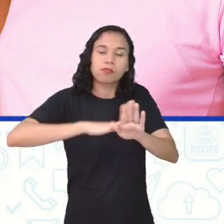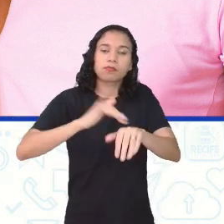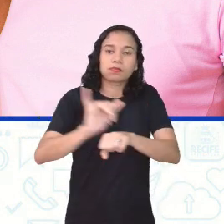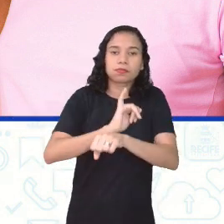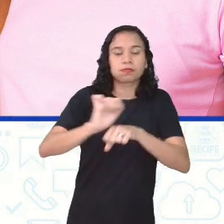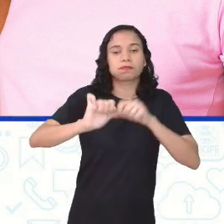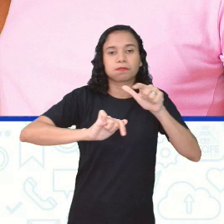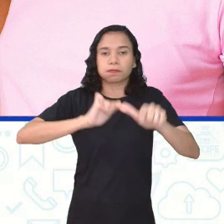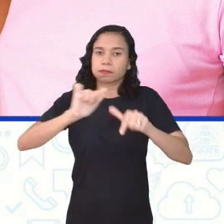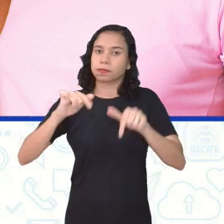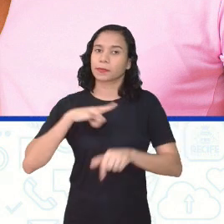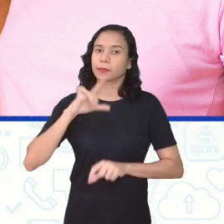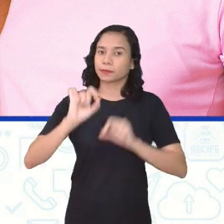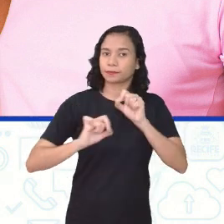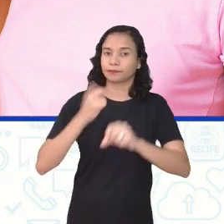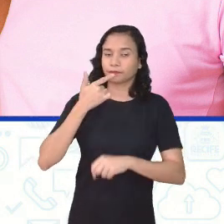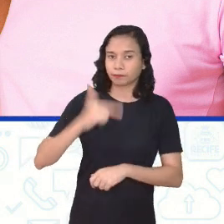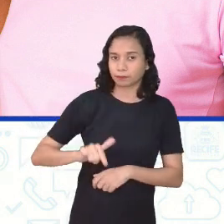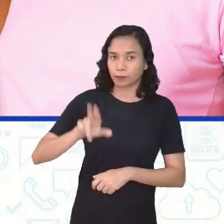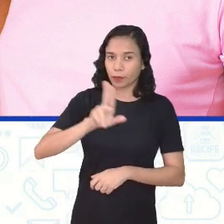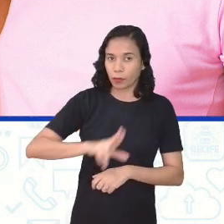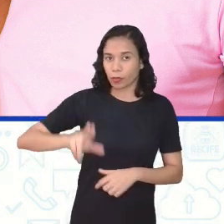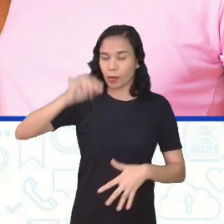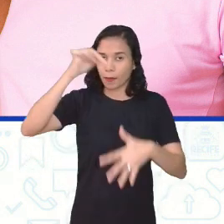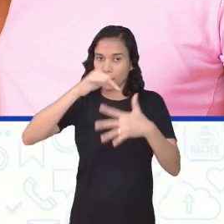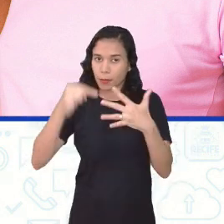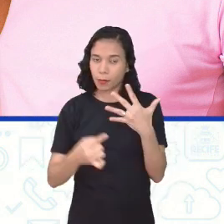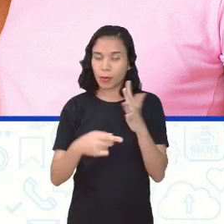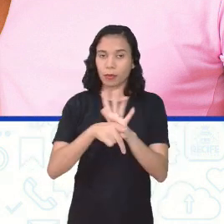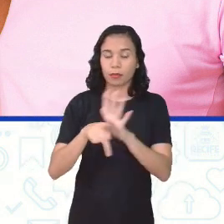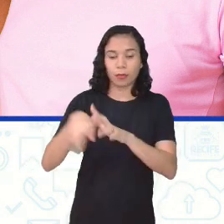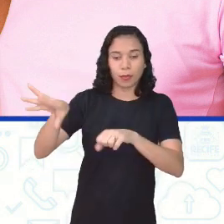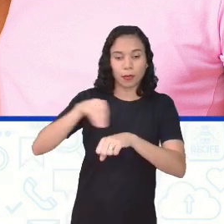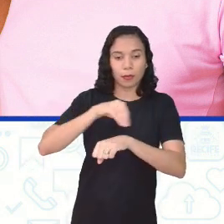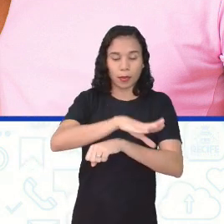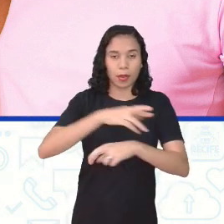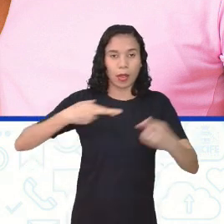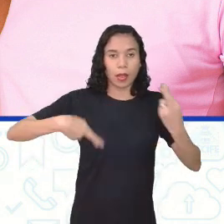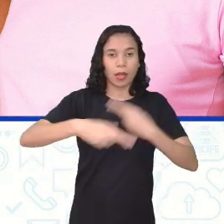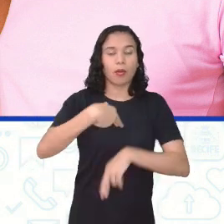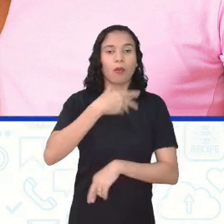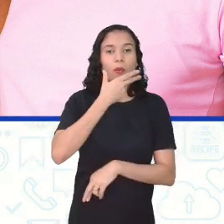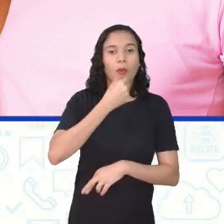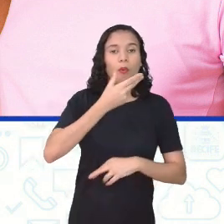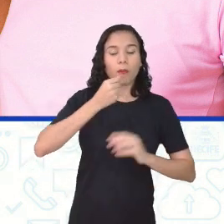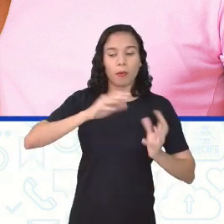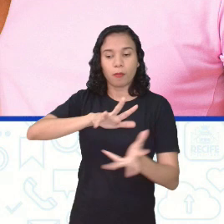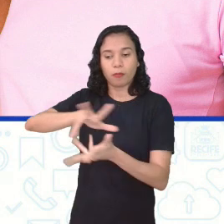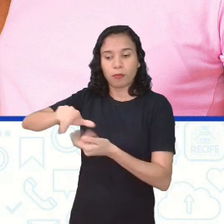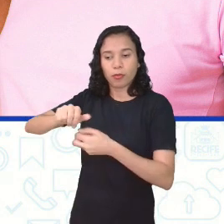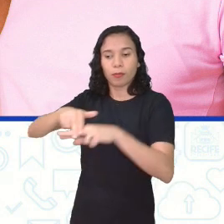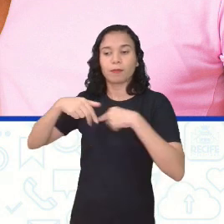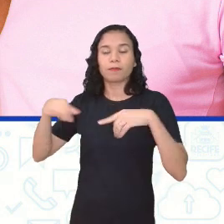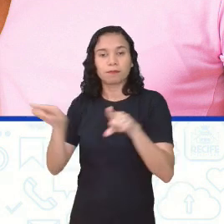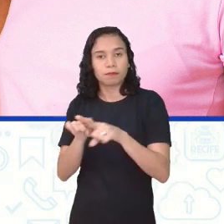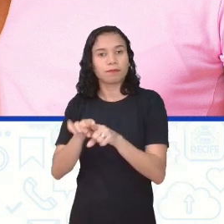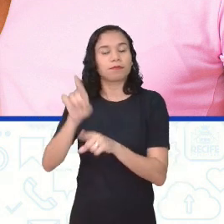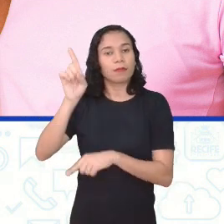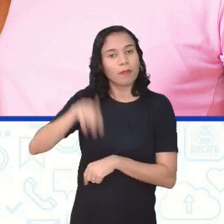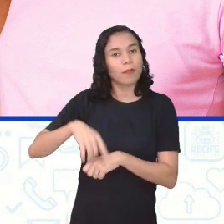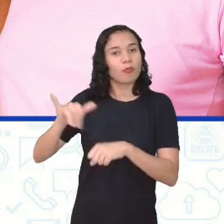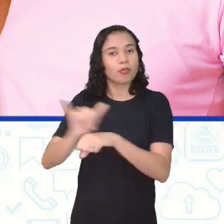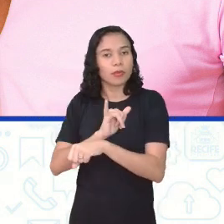de trabalho, temos a linguagem enquanto um dos elementos mediadores na relação homem-mundo. E também é uma das